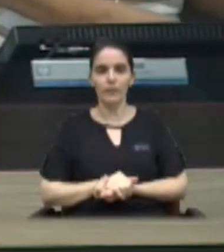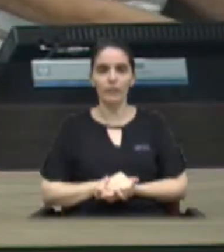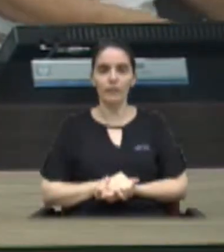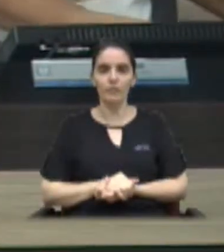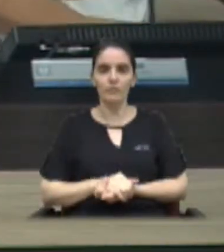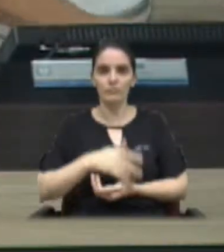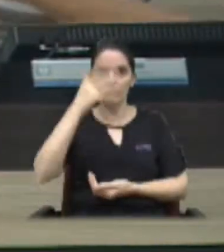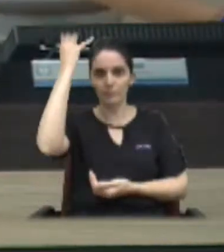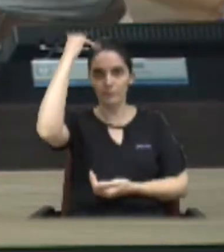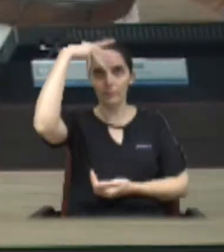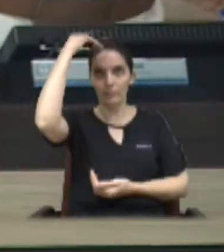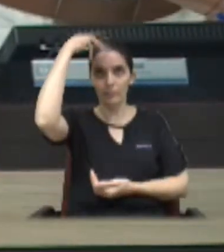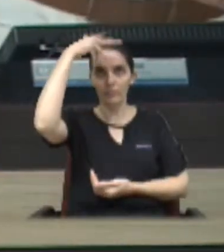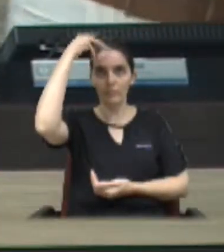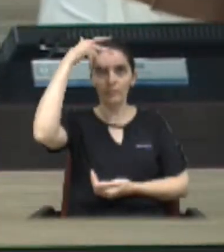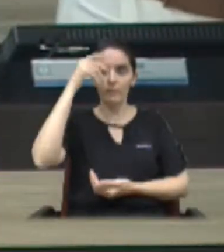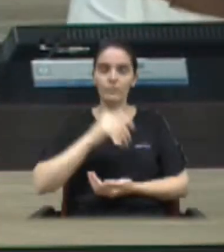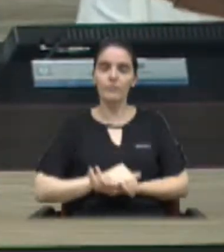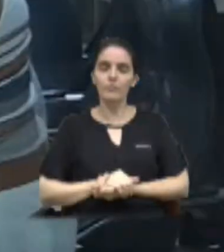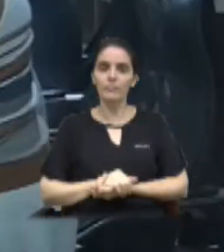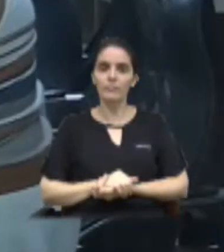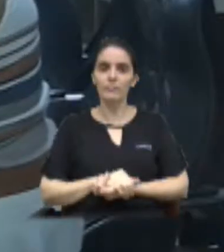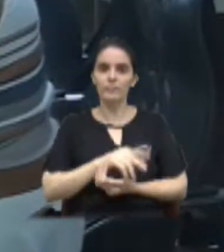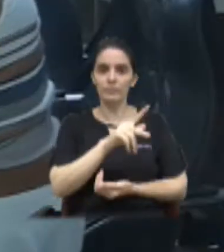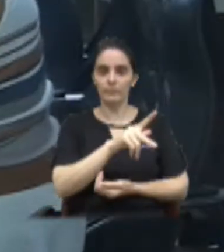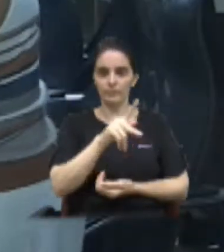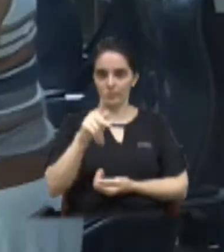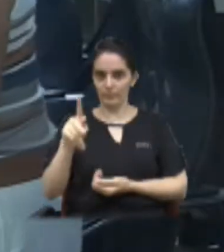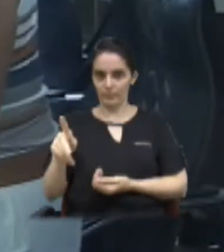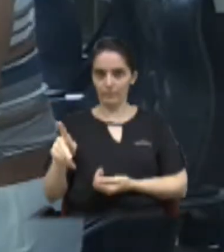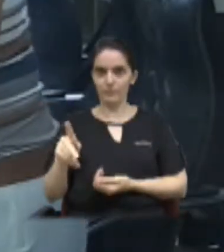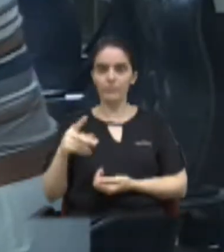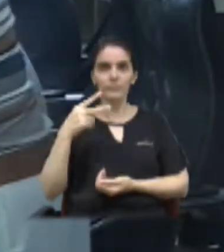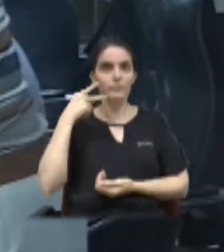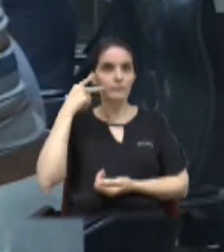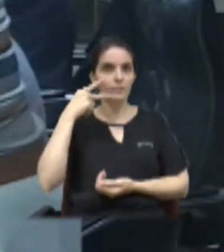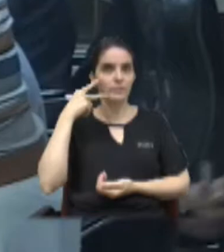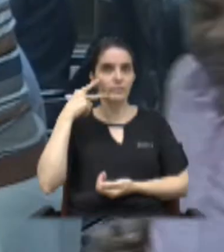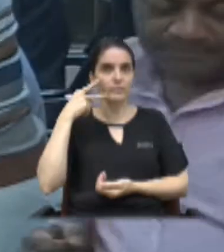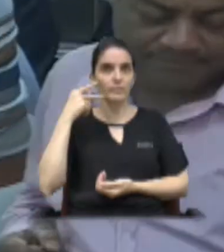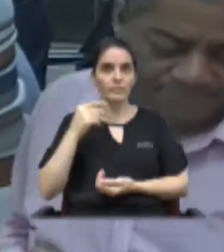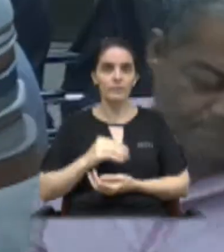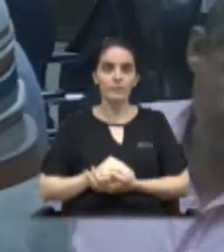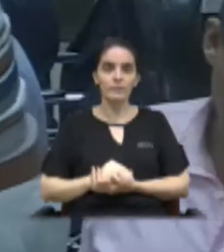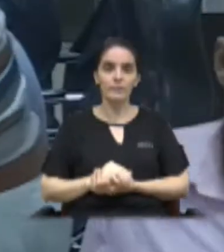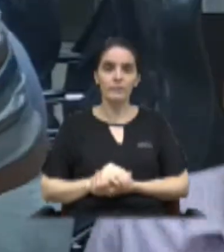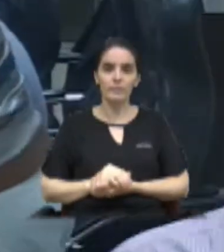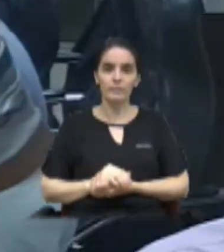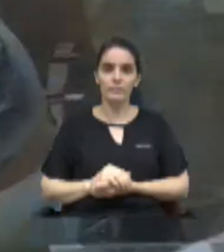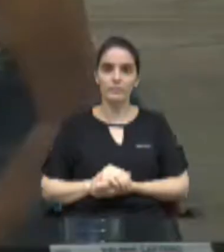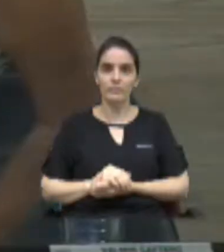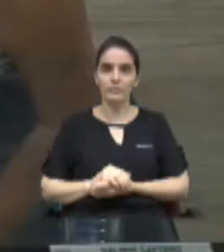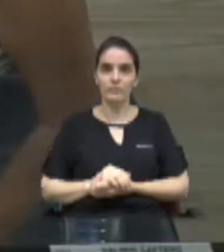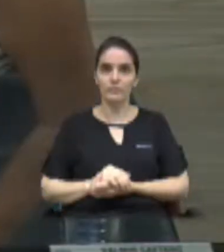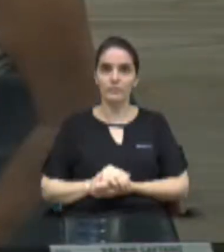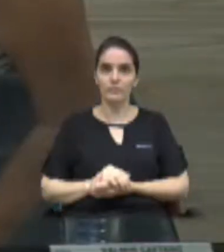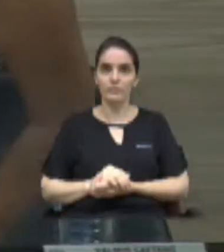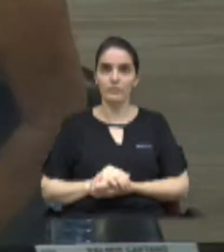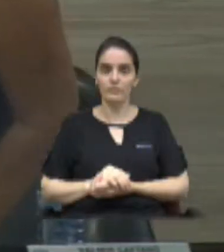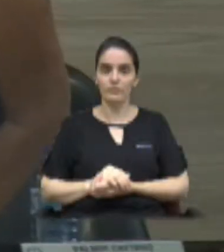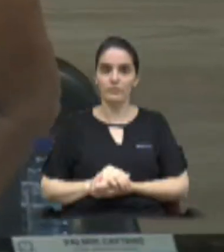Érica Tanque. Senhor presidente, nobres pares, eu acho que aqui